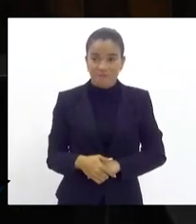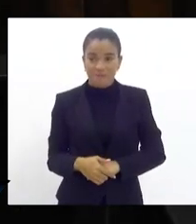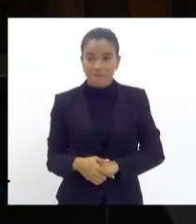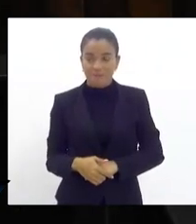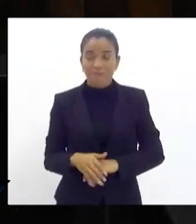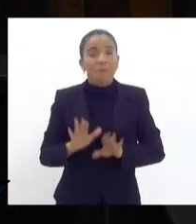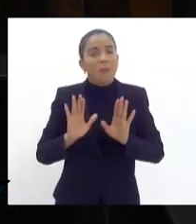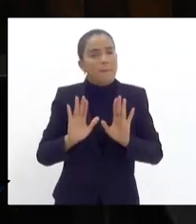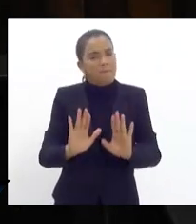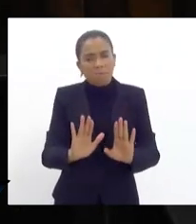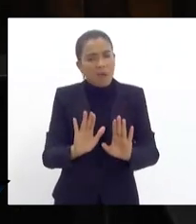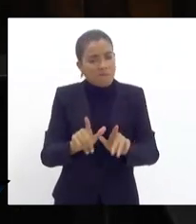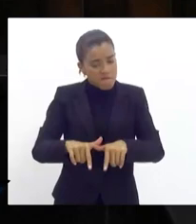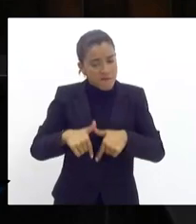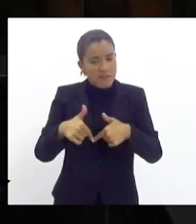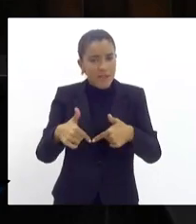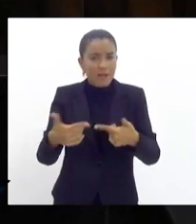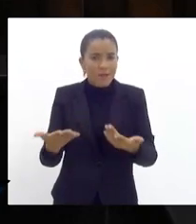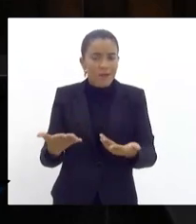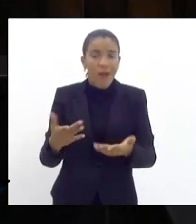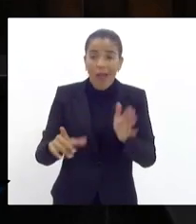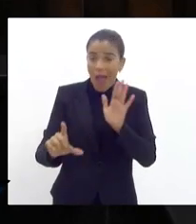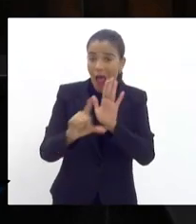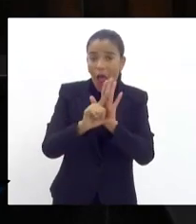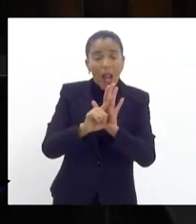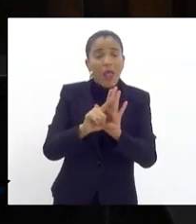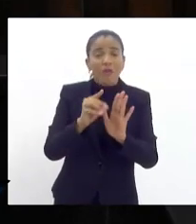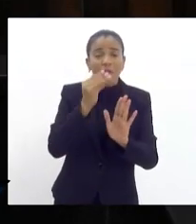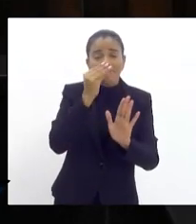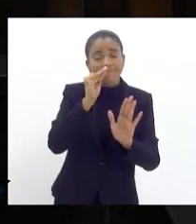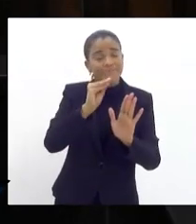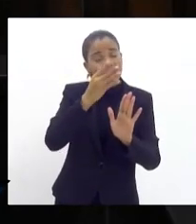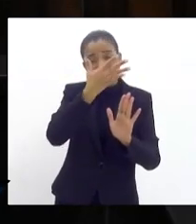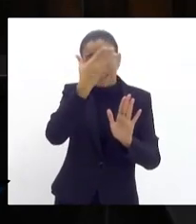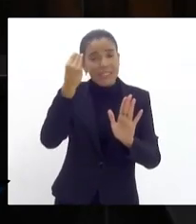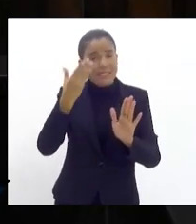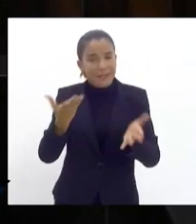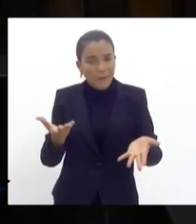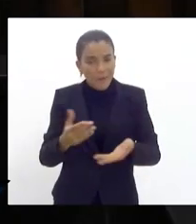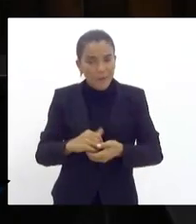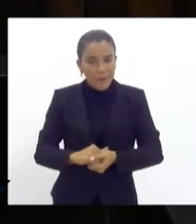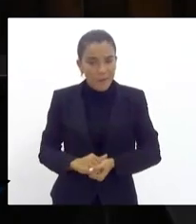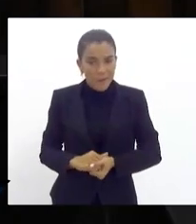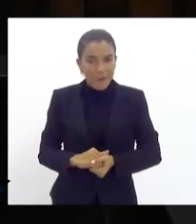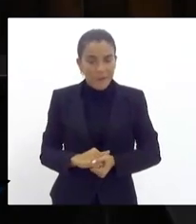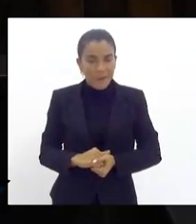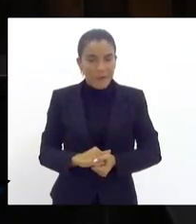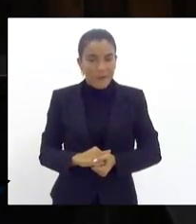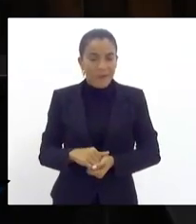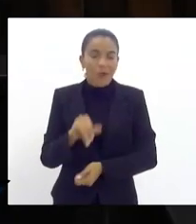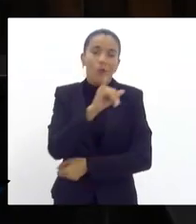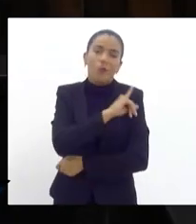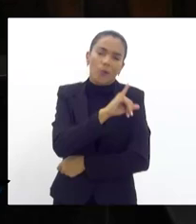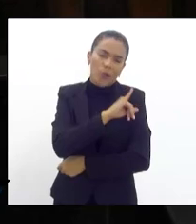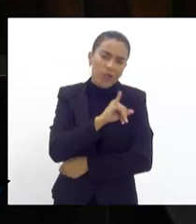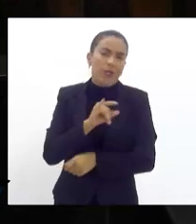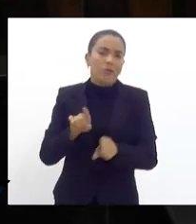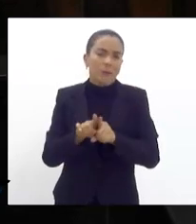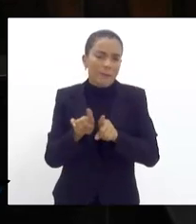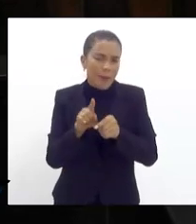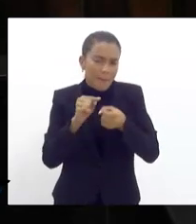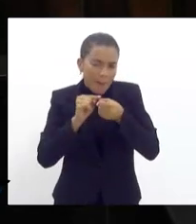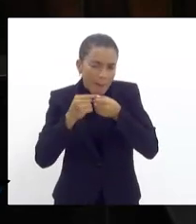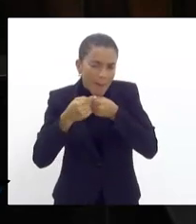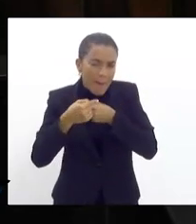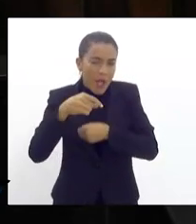Mas fizeram isso, mas a lei esqueceu disso. Então, o Rio de Janeiro e seus municípios,